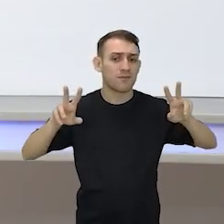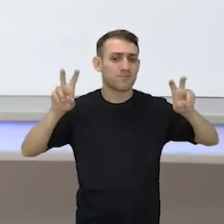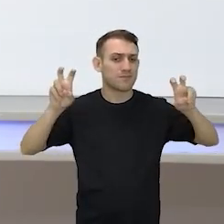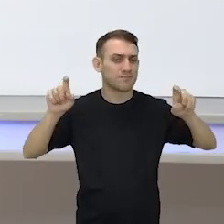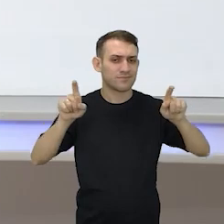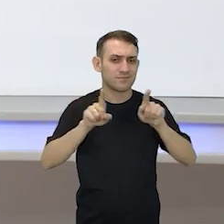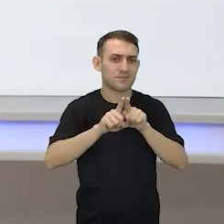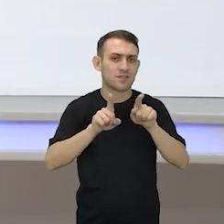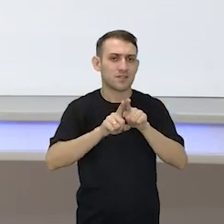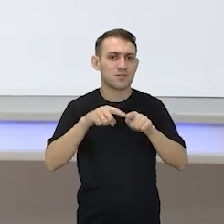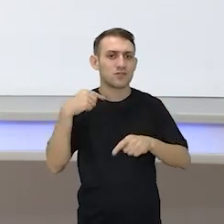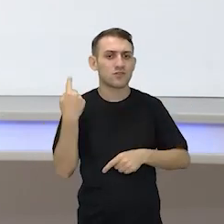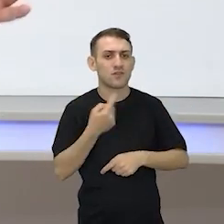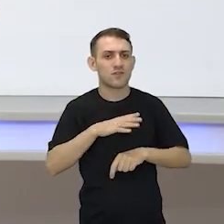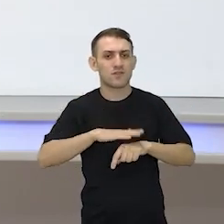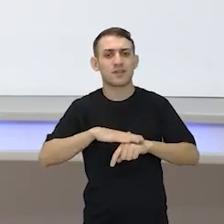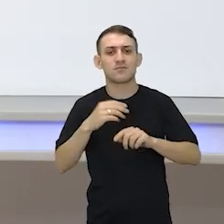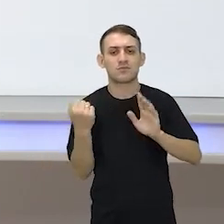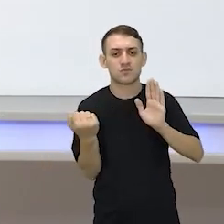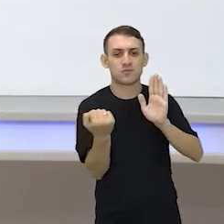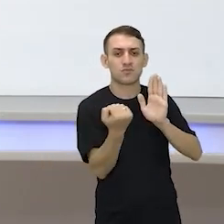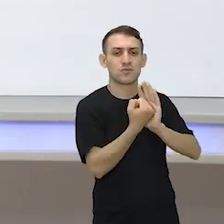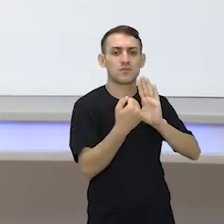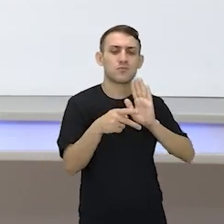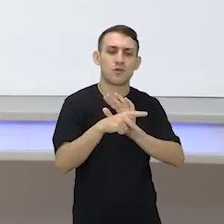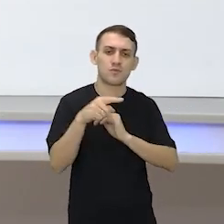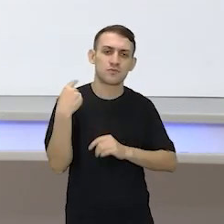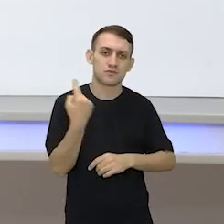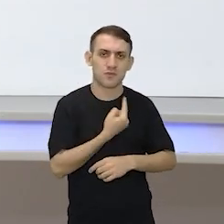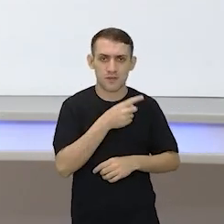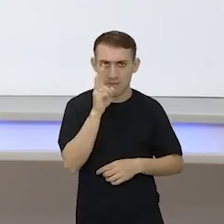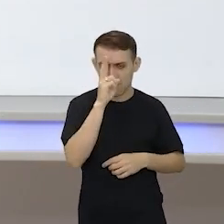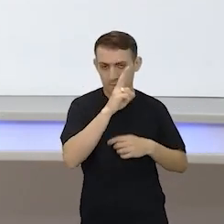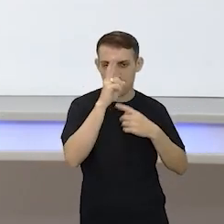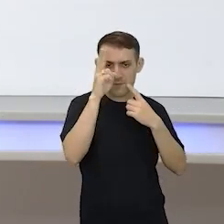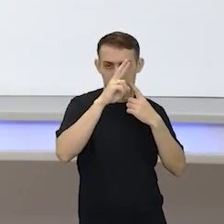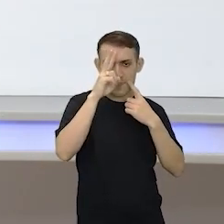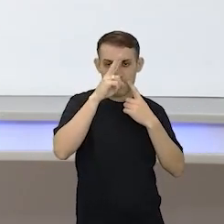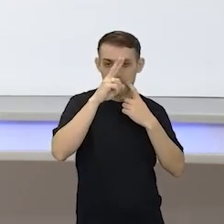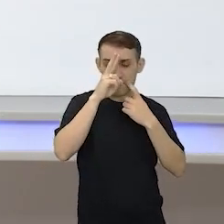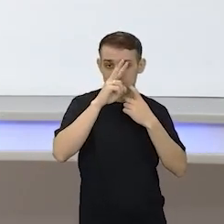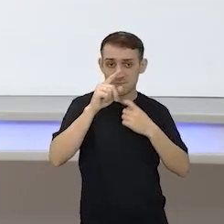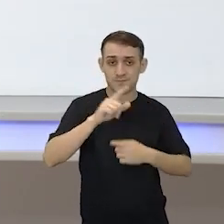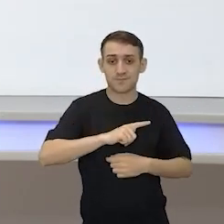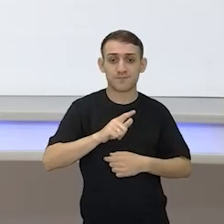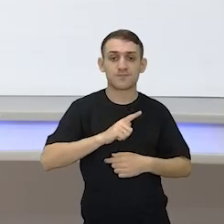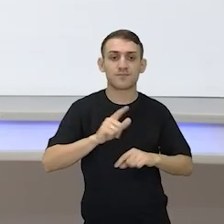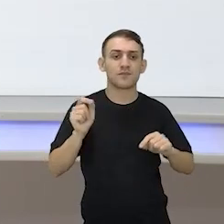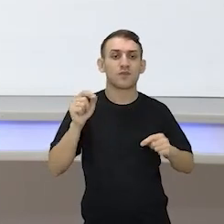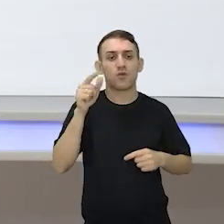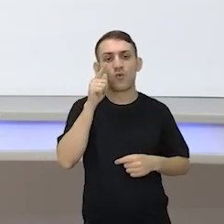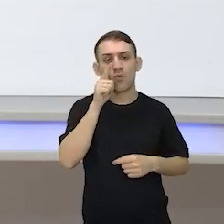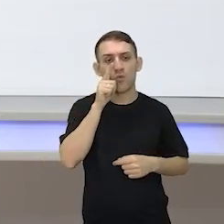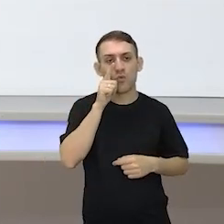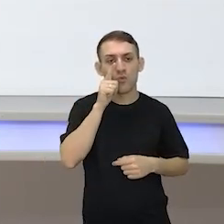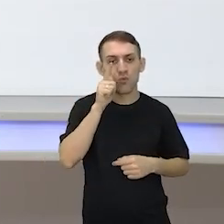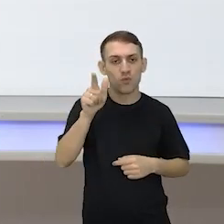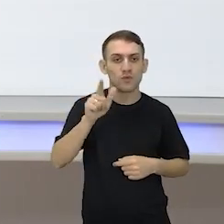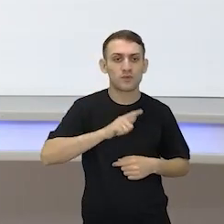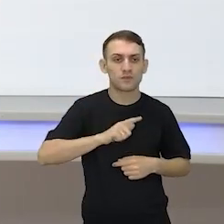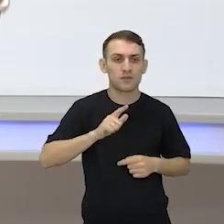E aí passamos para registros da nossa história. E foi aí que ele ganhou essa